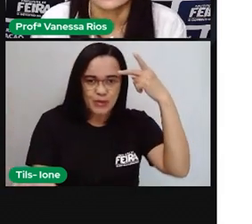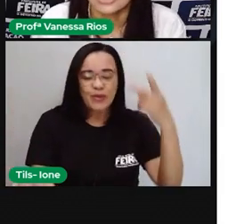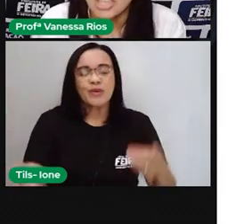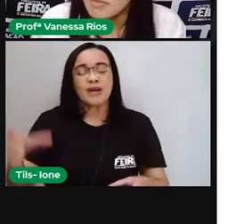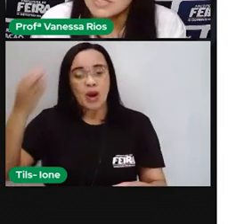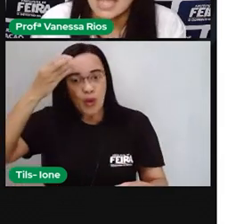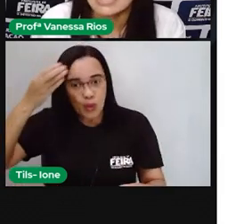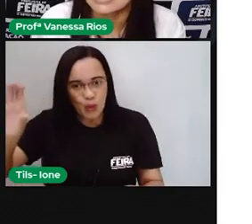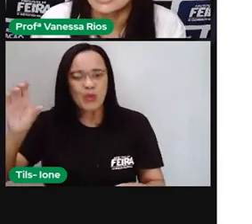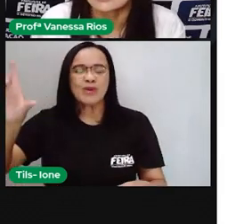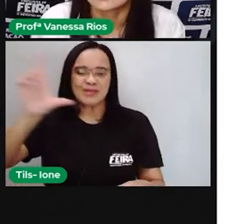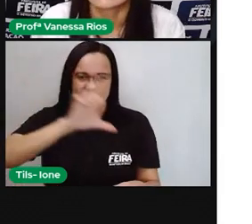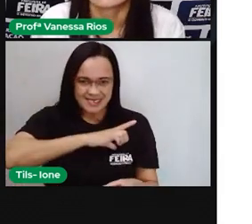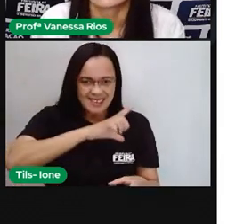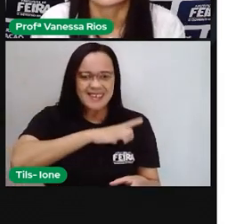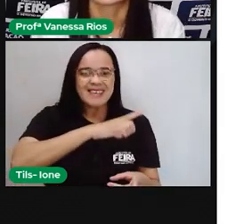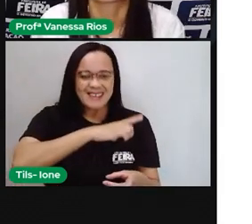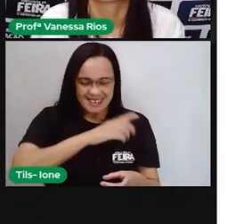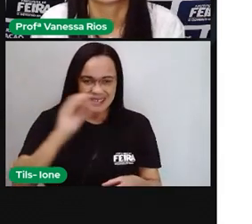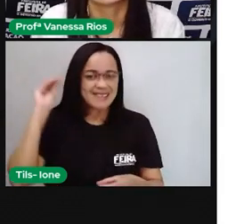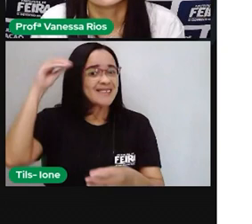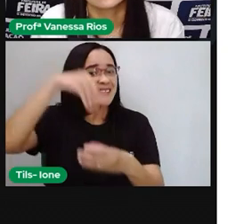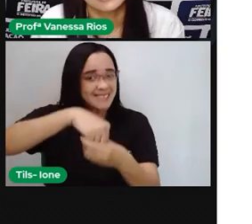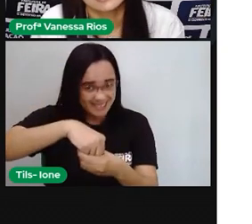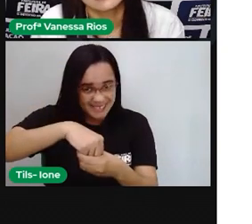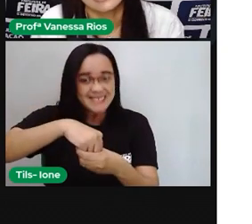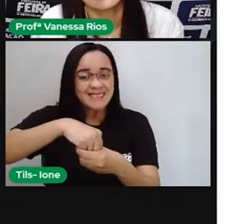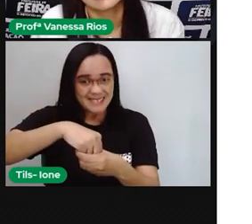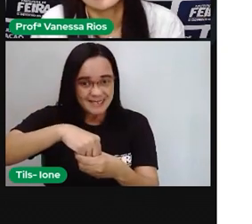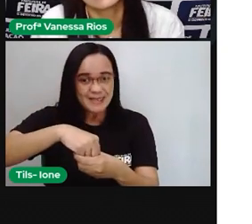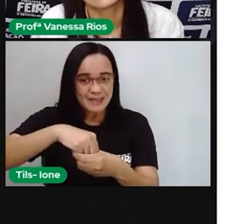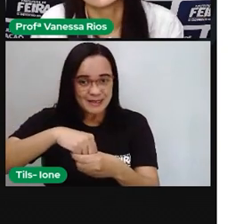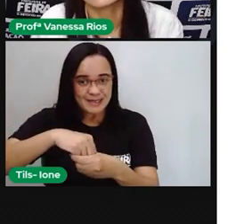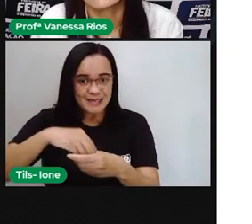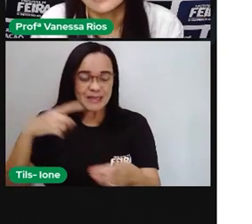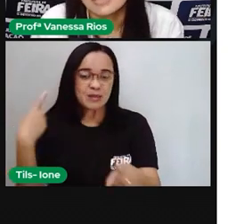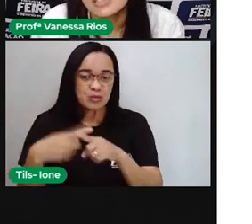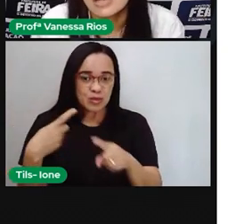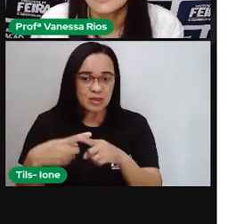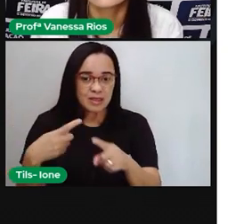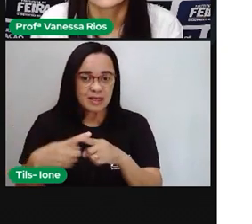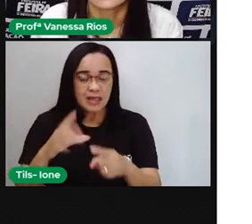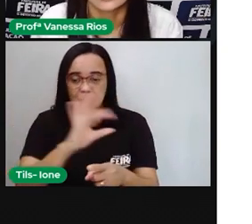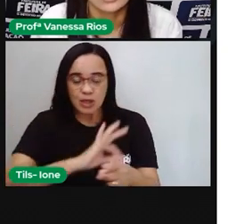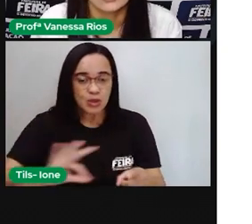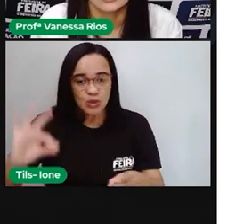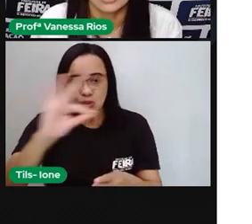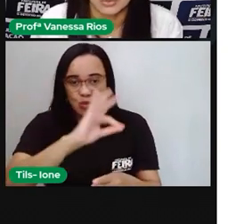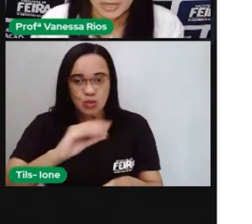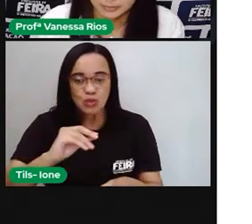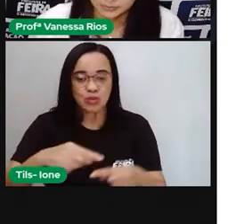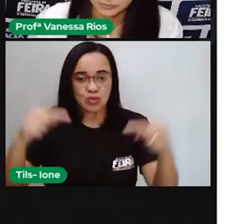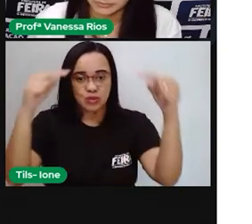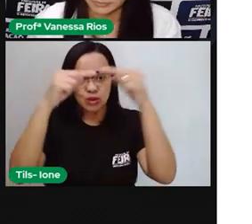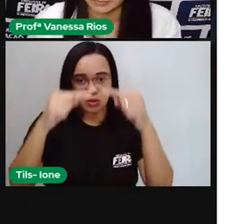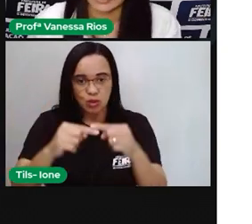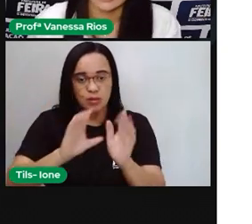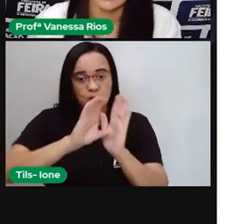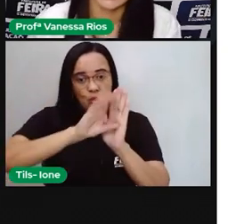nós temos aí nas nossas vivências tudo que entra aí dentro da definição de cultura.